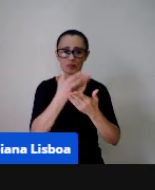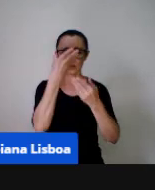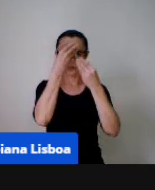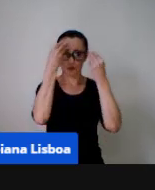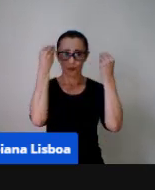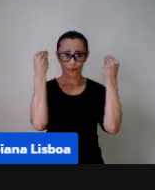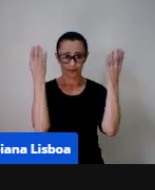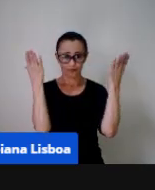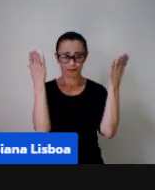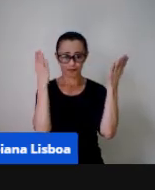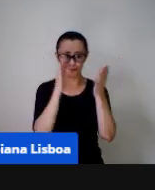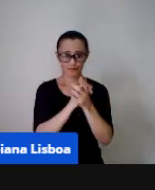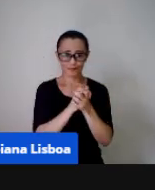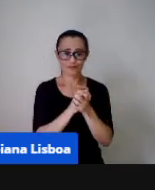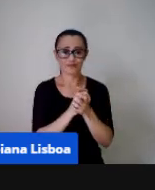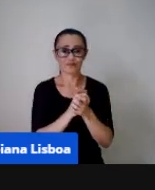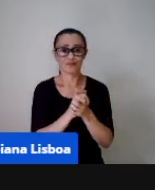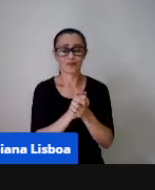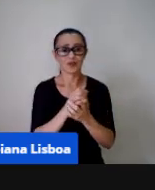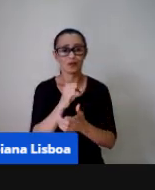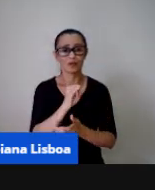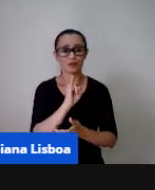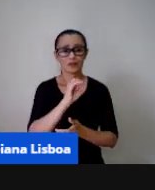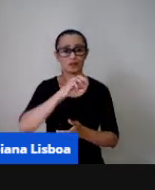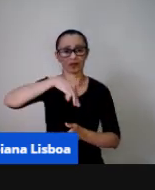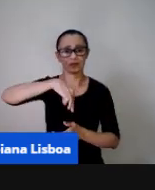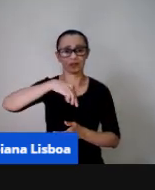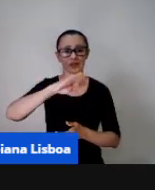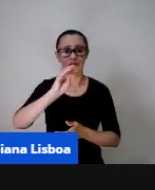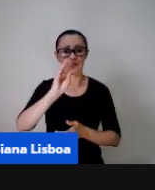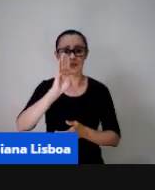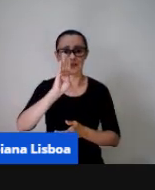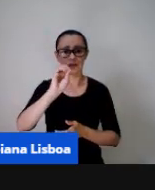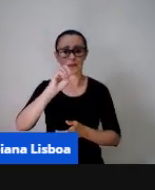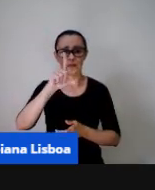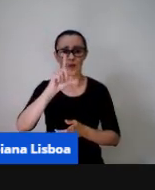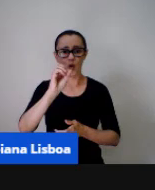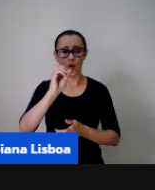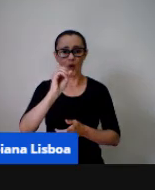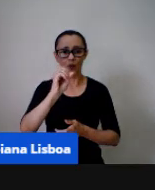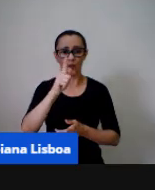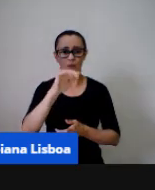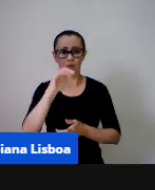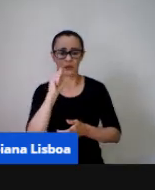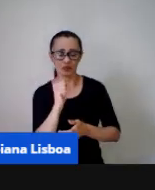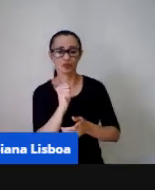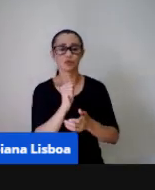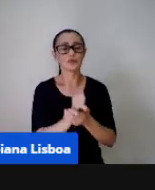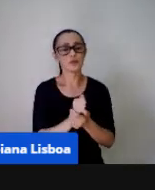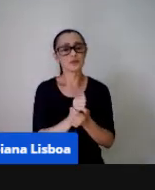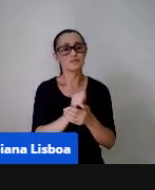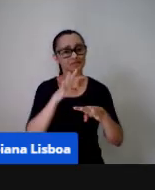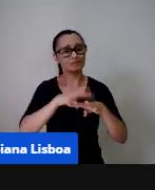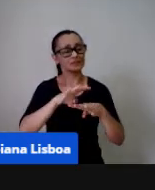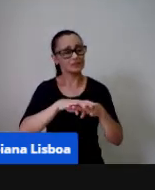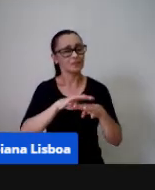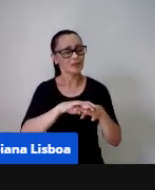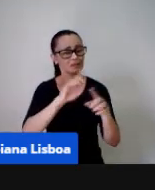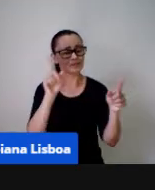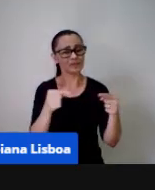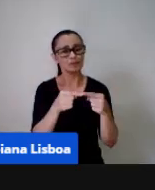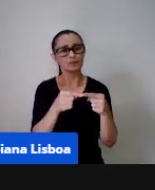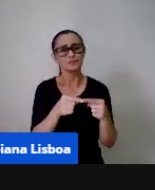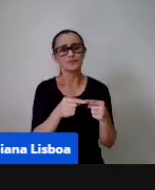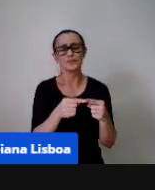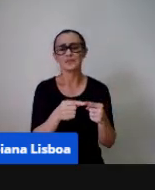simbologia a matemática ela se utiliza de símbolos né? quando a gente já está lá no nosso ensino fundamental quando